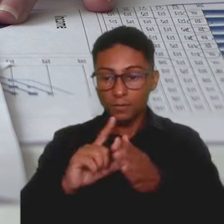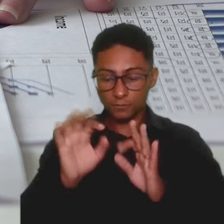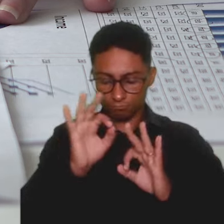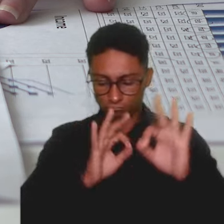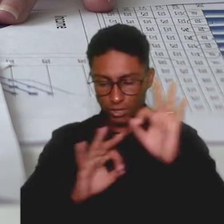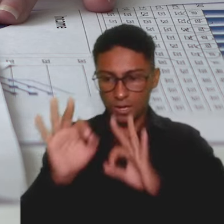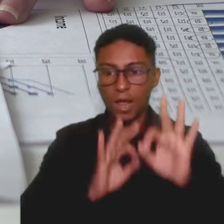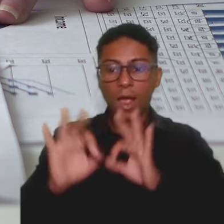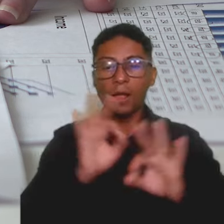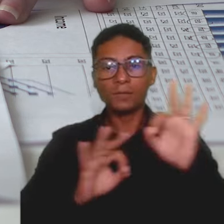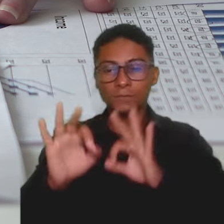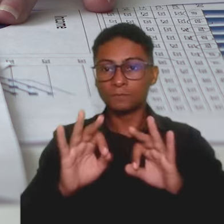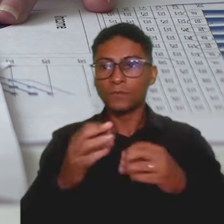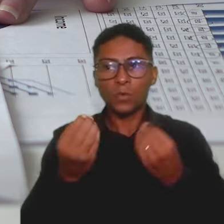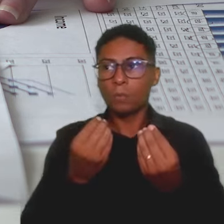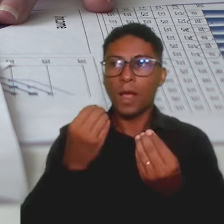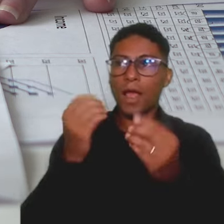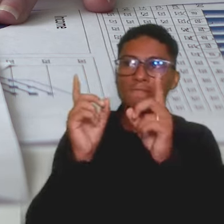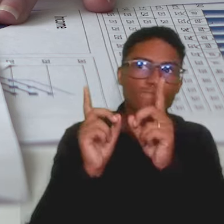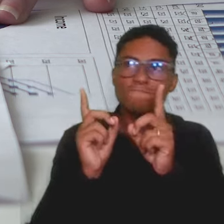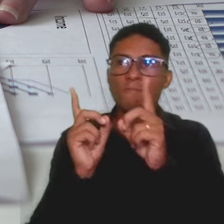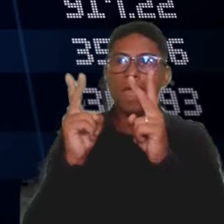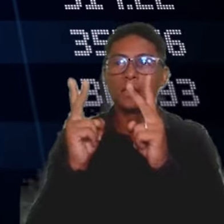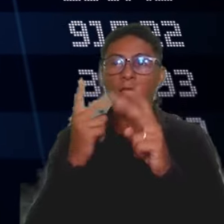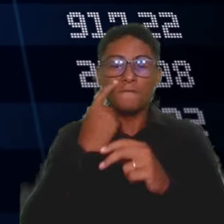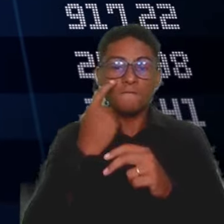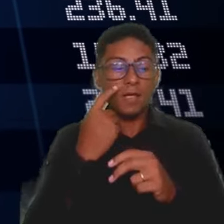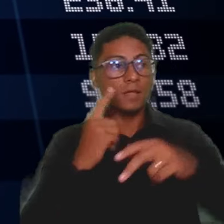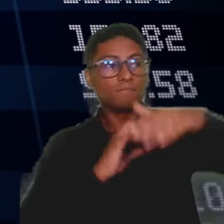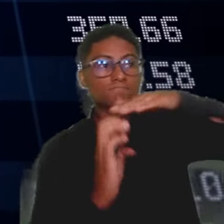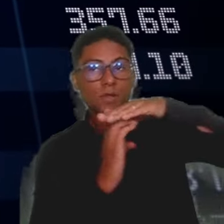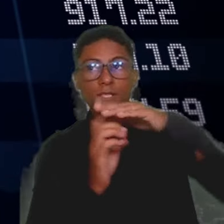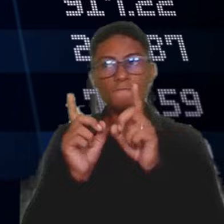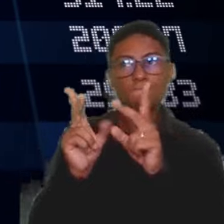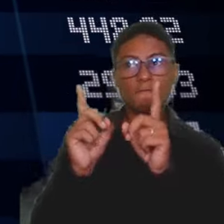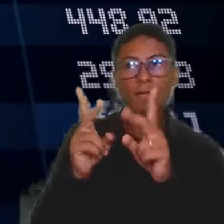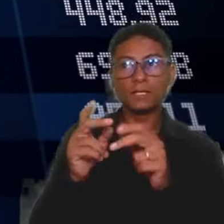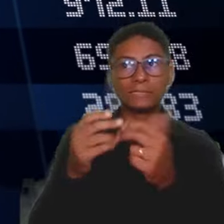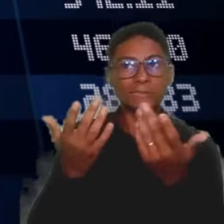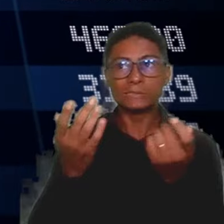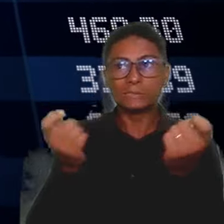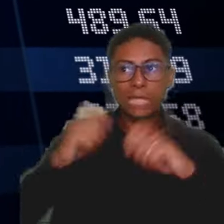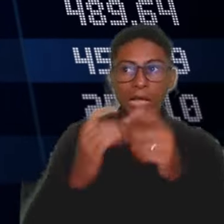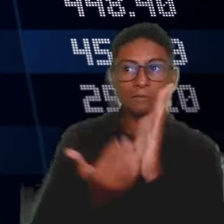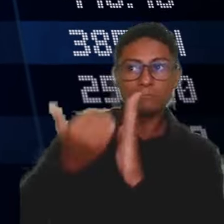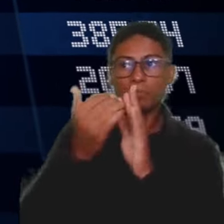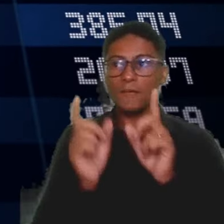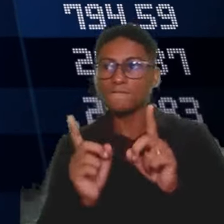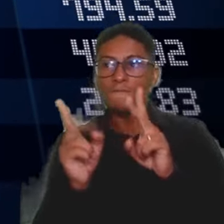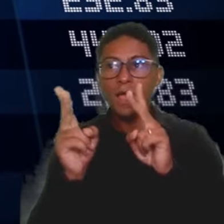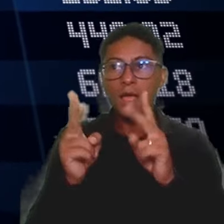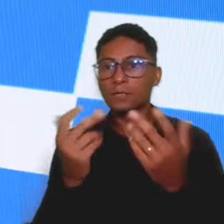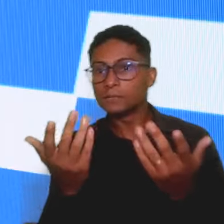de uma ação de venda. Então, ele vai olhar as vendas da empresa dele e tomar uma ação em cima disso, que pode ser uma